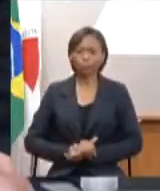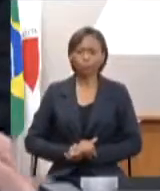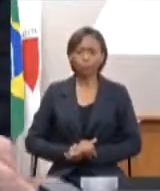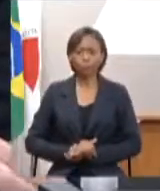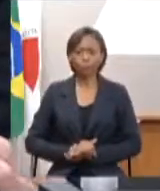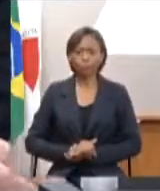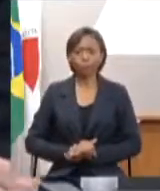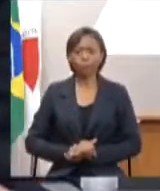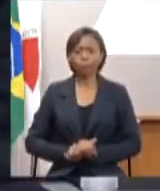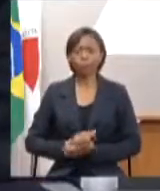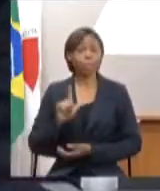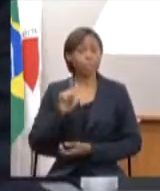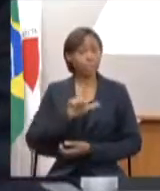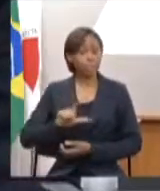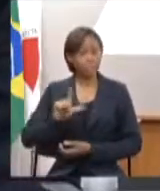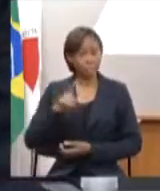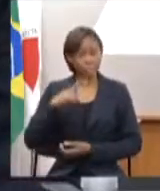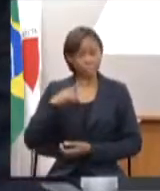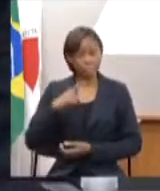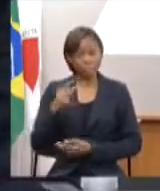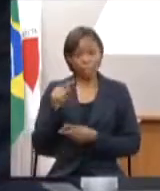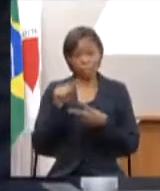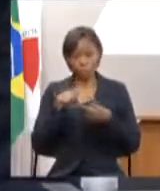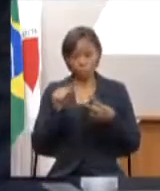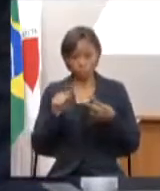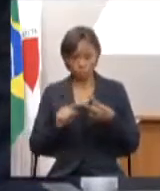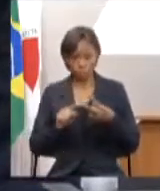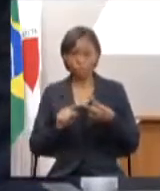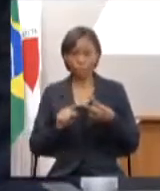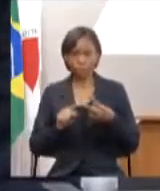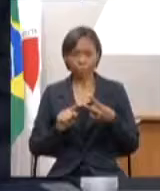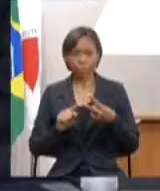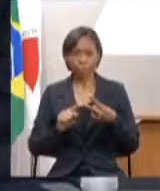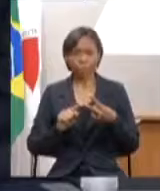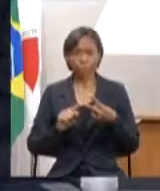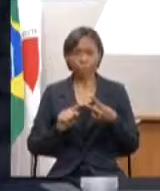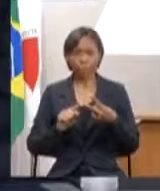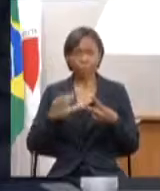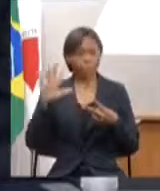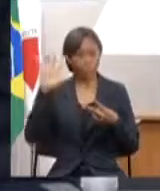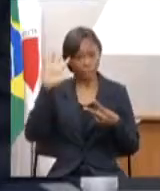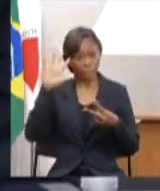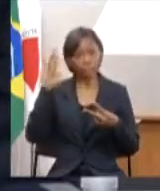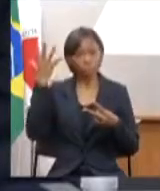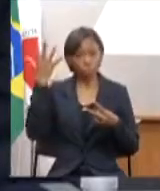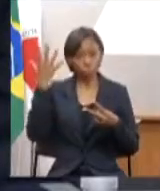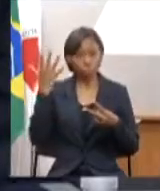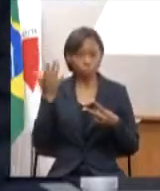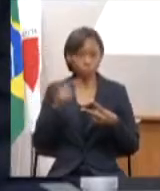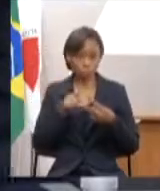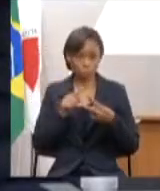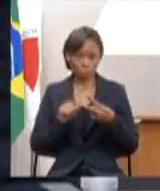obviamente existem duas maneiras de se solucionar essa questão